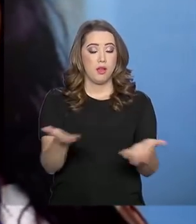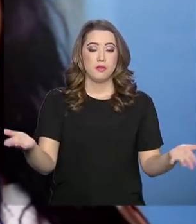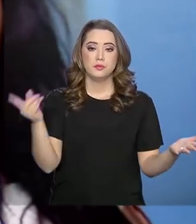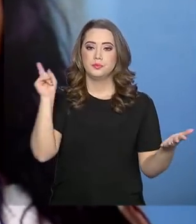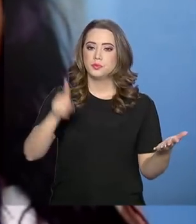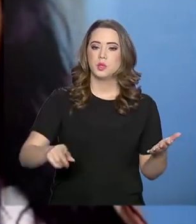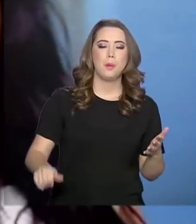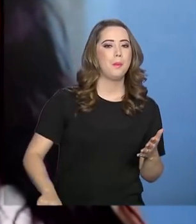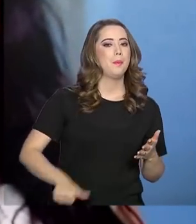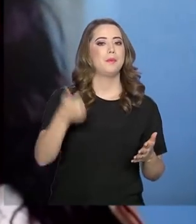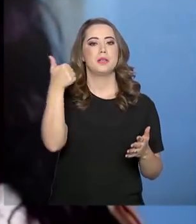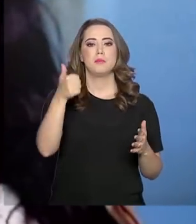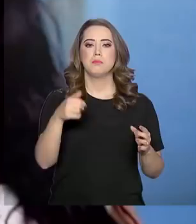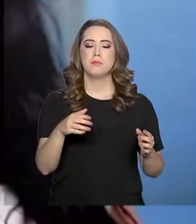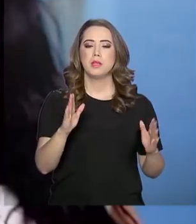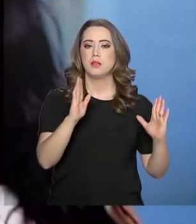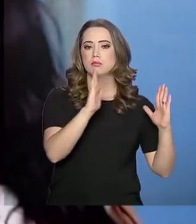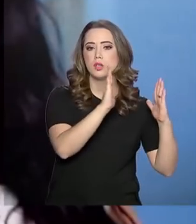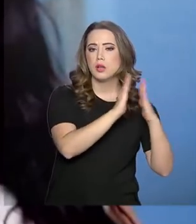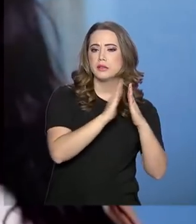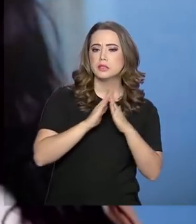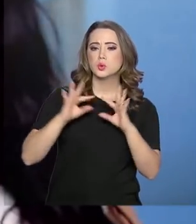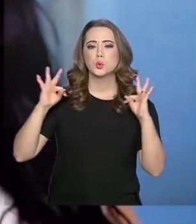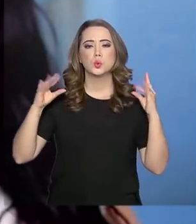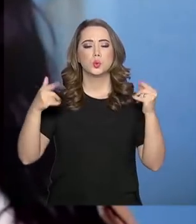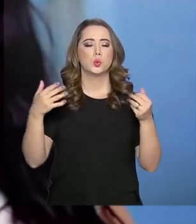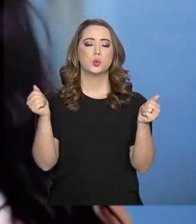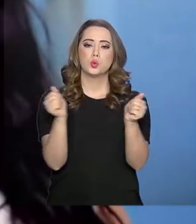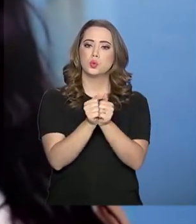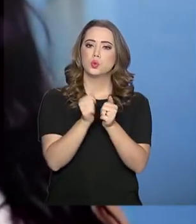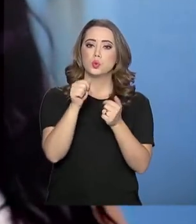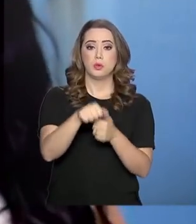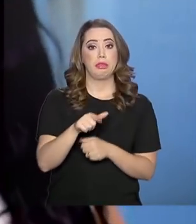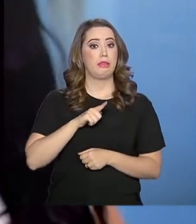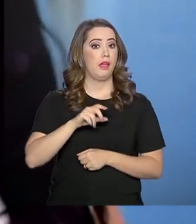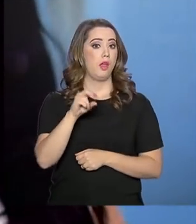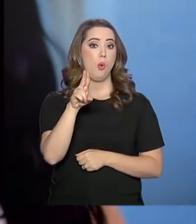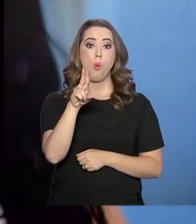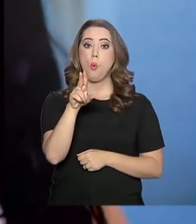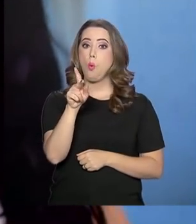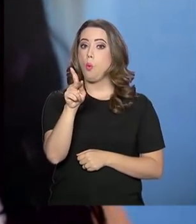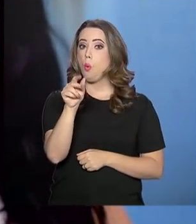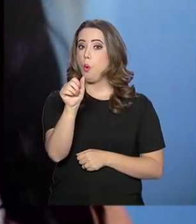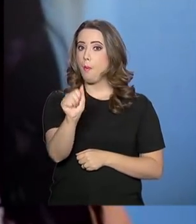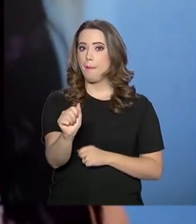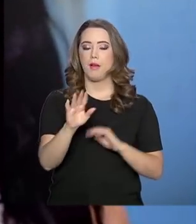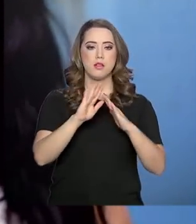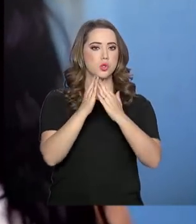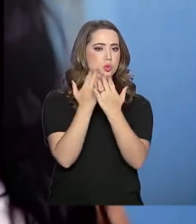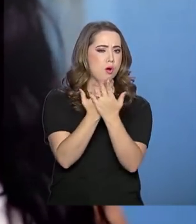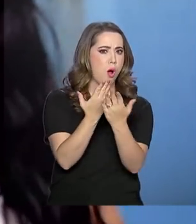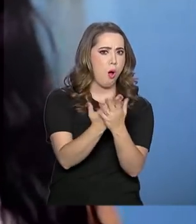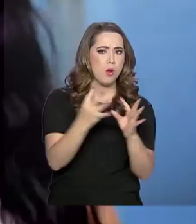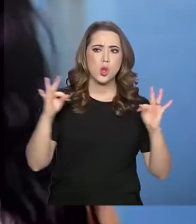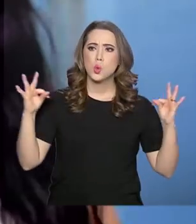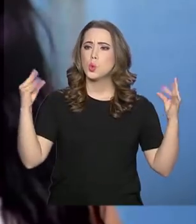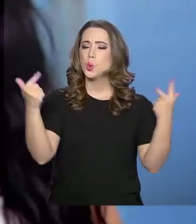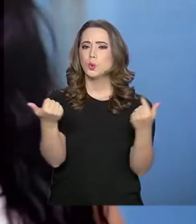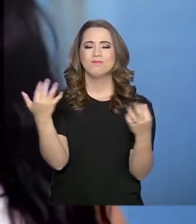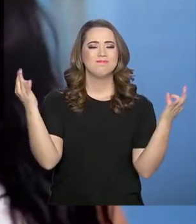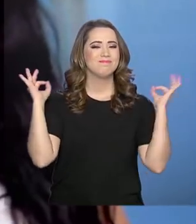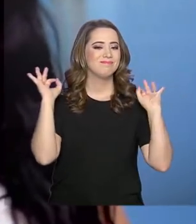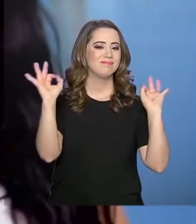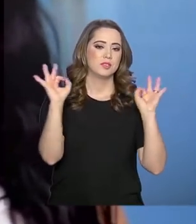sendo o primeiro condomínio, assim, completo, né? Com o UPA, com o colégio, né? Uma estrutura muito